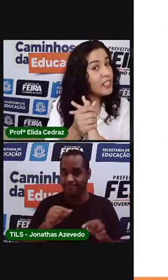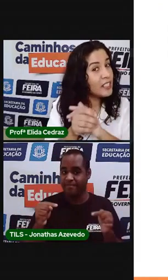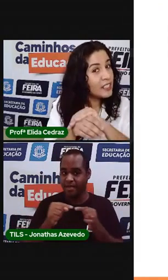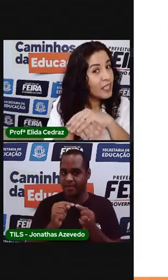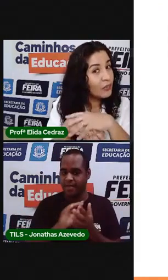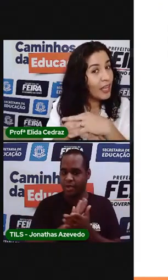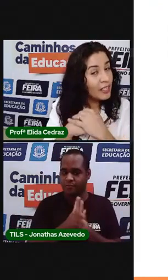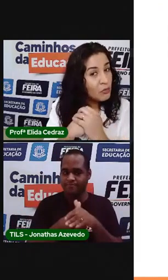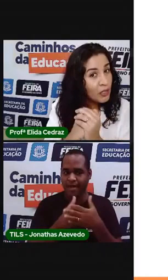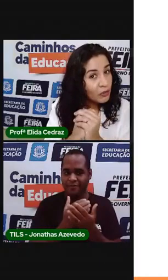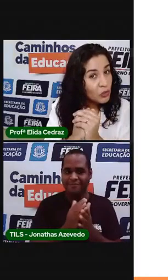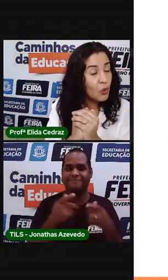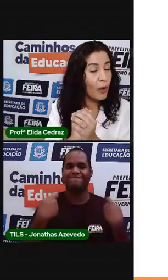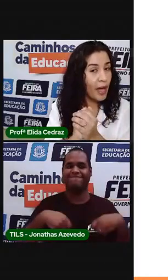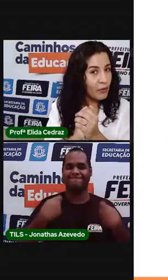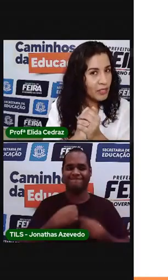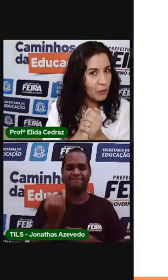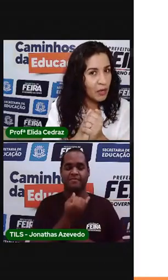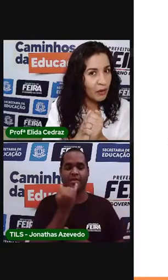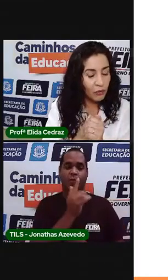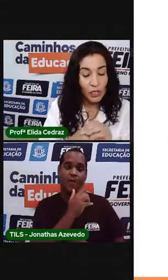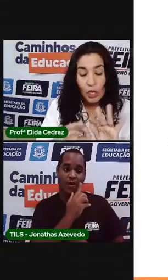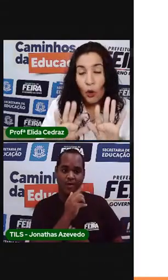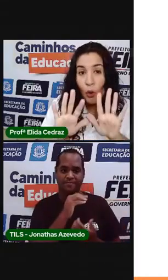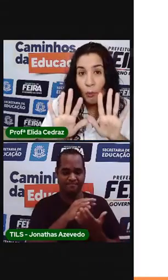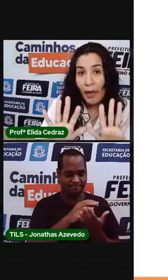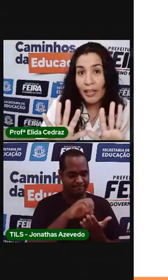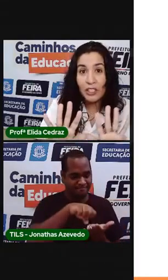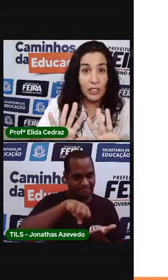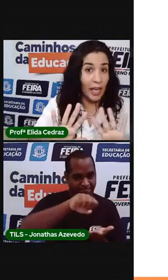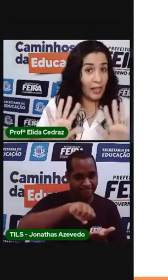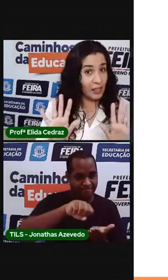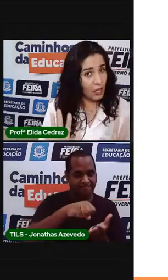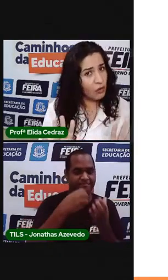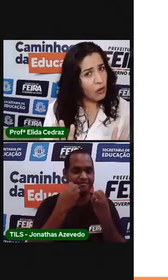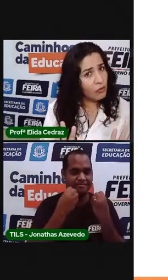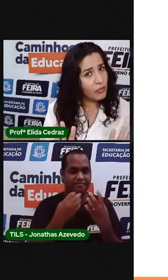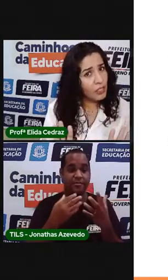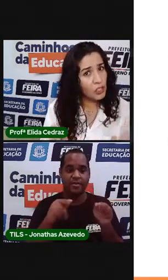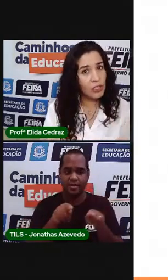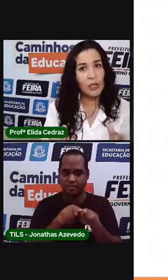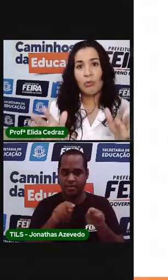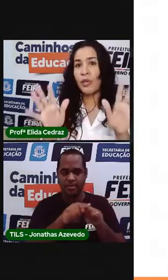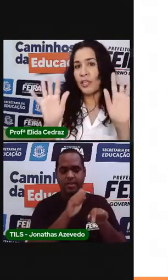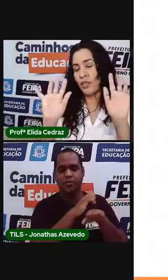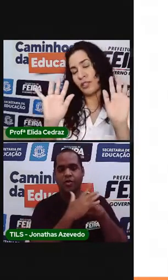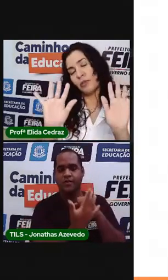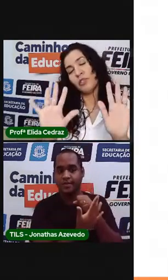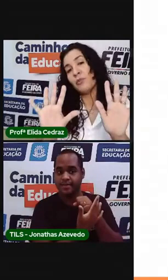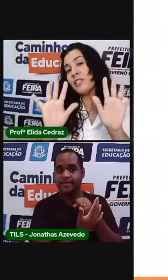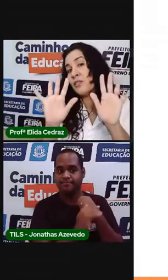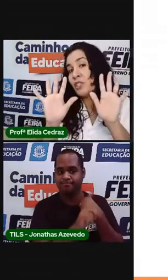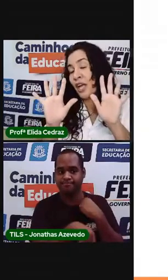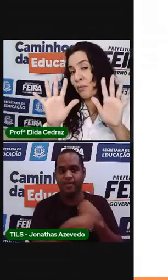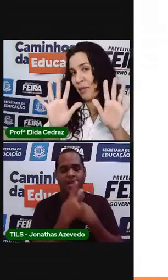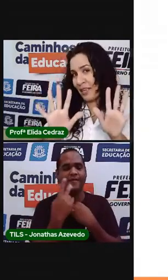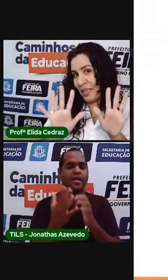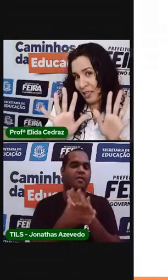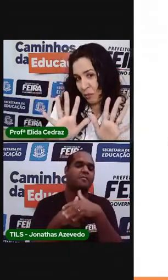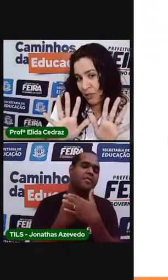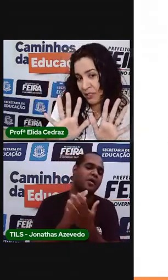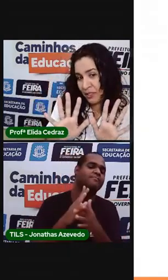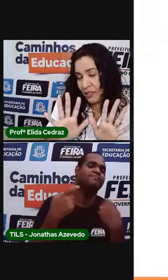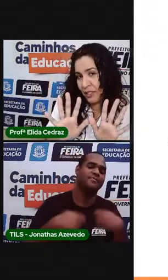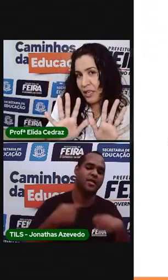higienização das mãos com água e sabão. Combate até o Covid. Porque as nossas mãos precisam estar